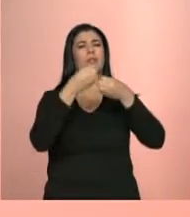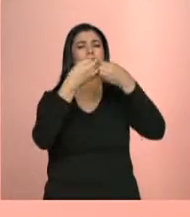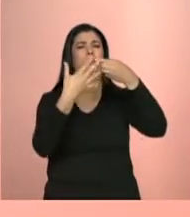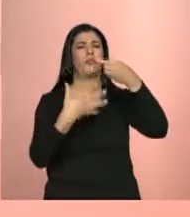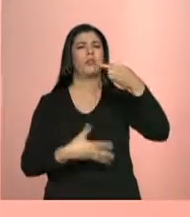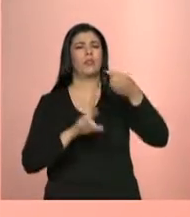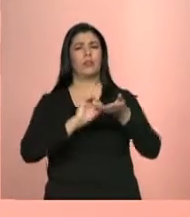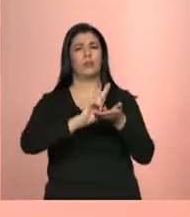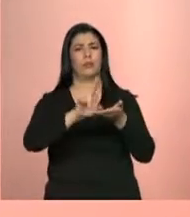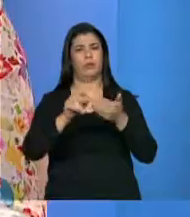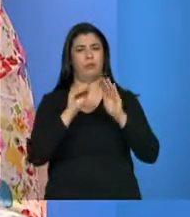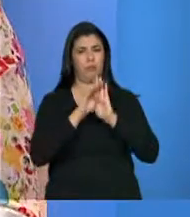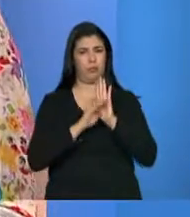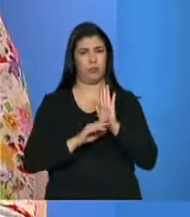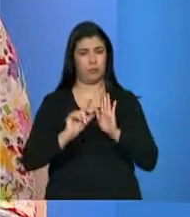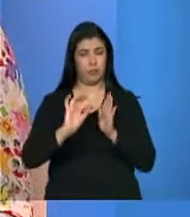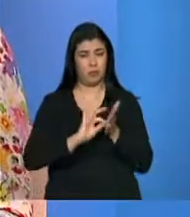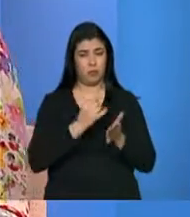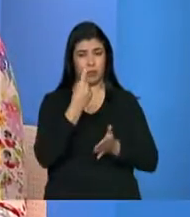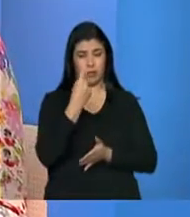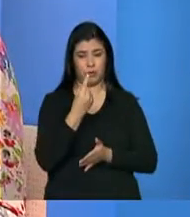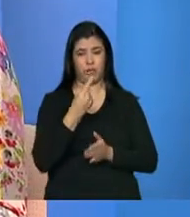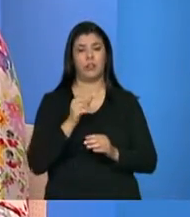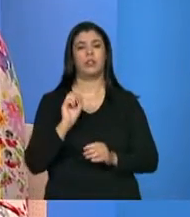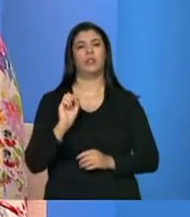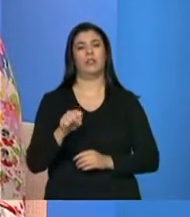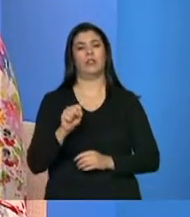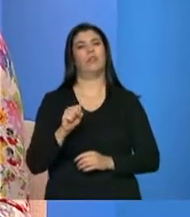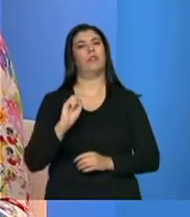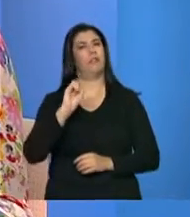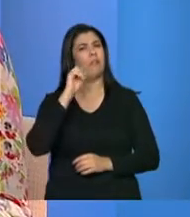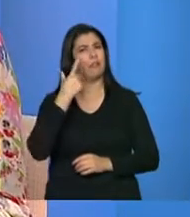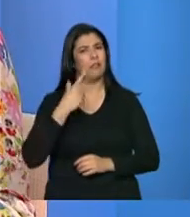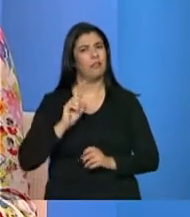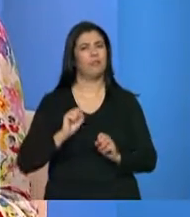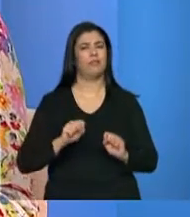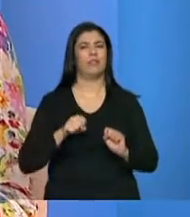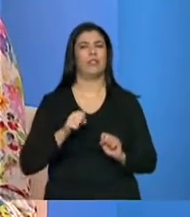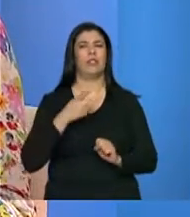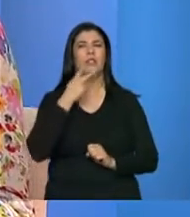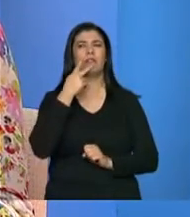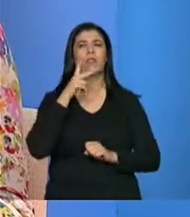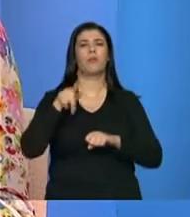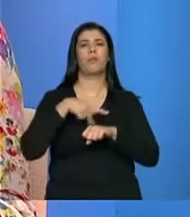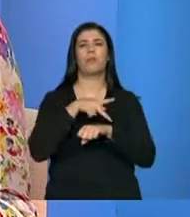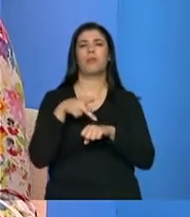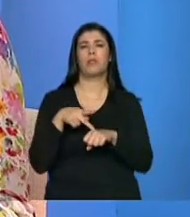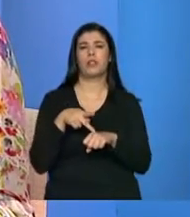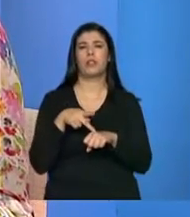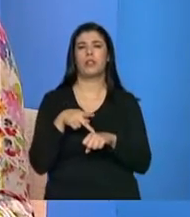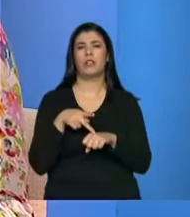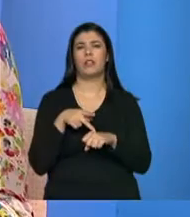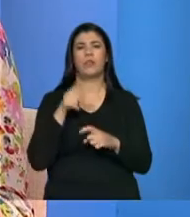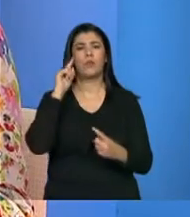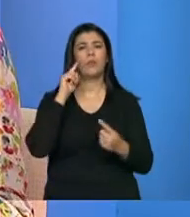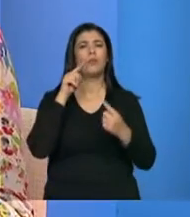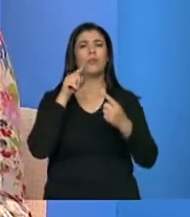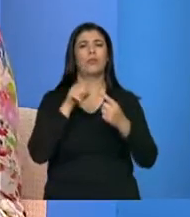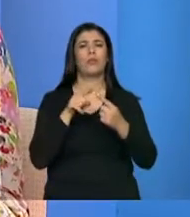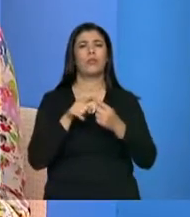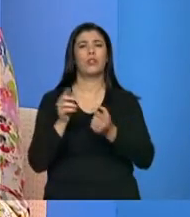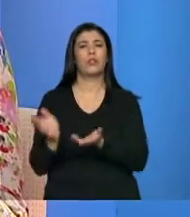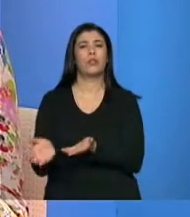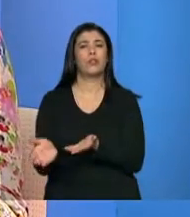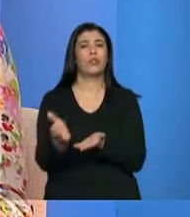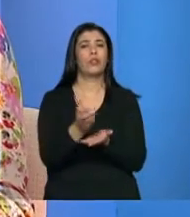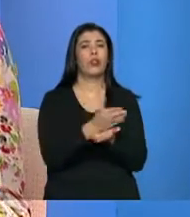Lógico, olha só, essa pergunta é tão importante, porque imagina, a gente fala enquanto país, tanto de tirar as pessoas da pobreza, não só pela